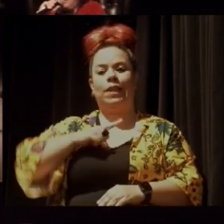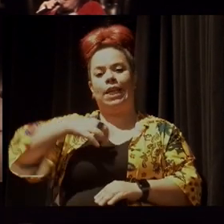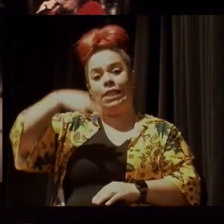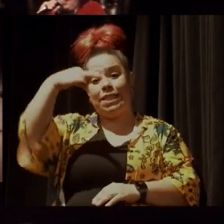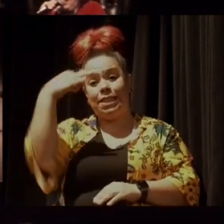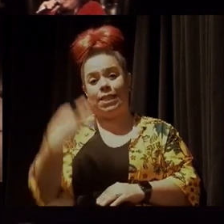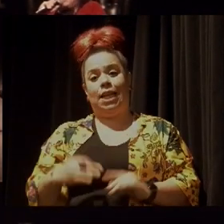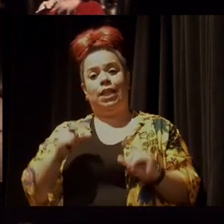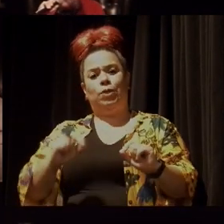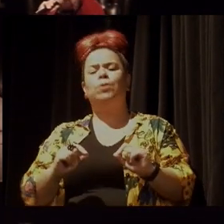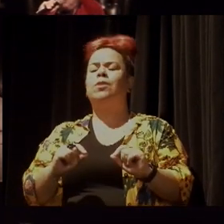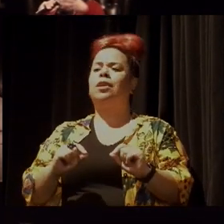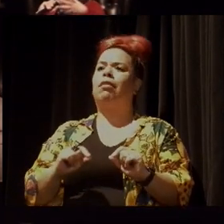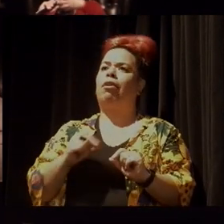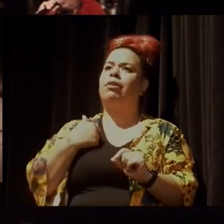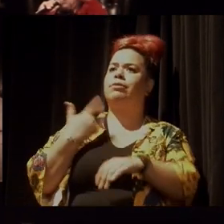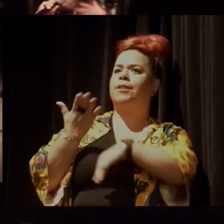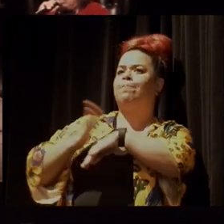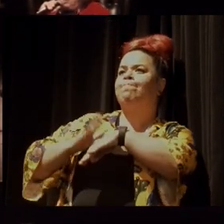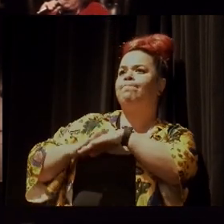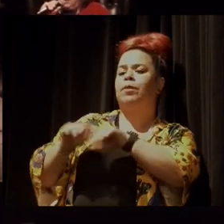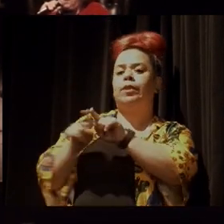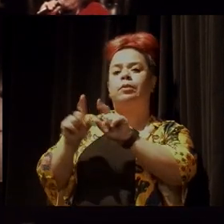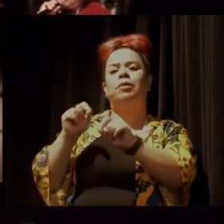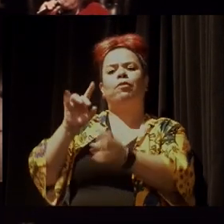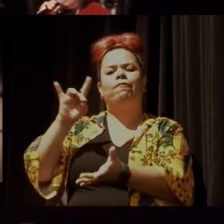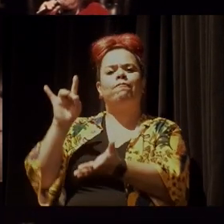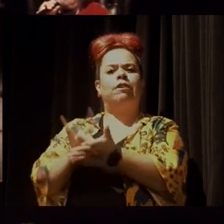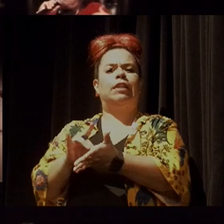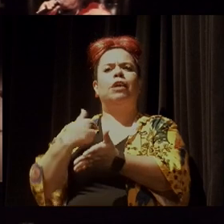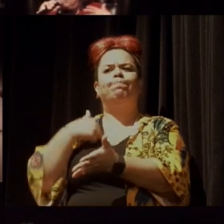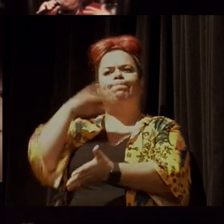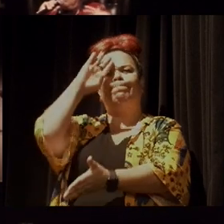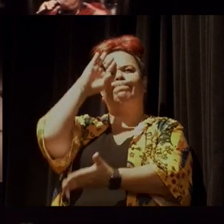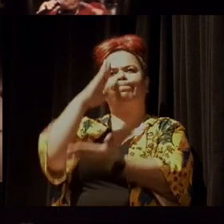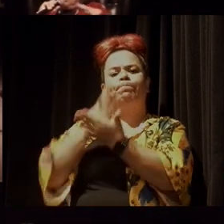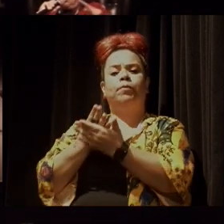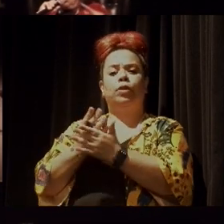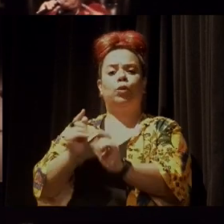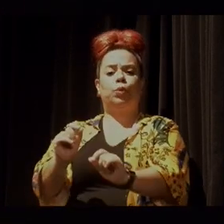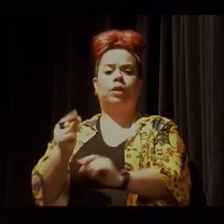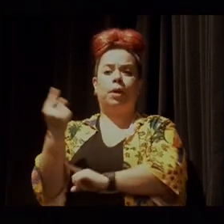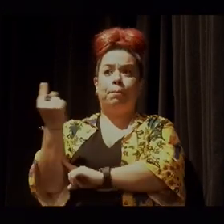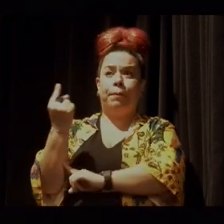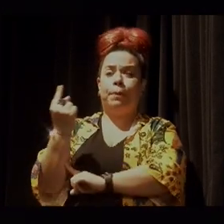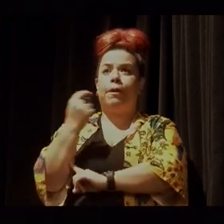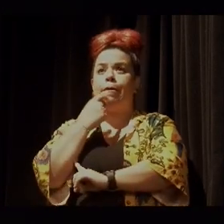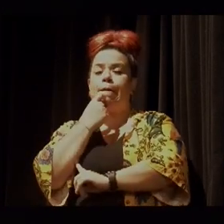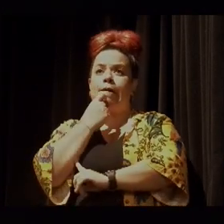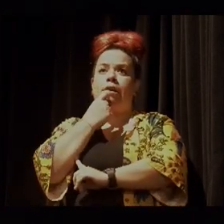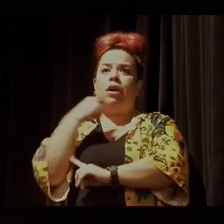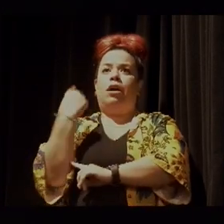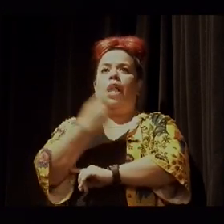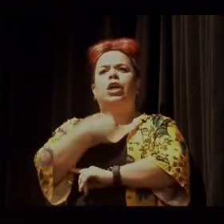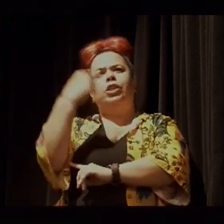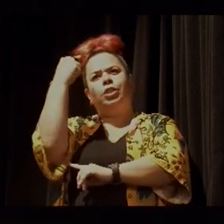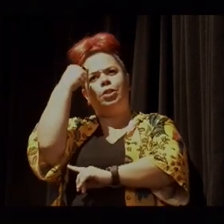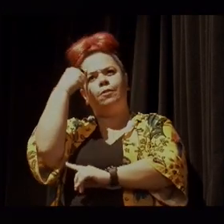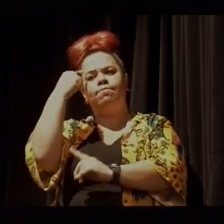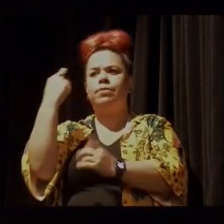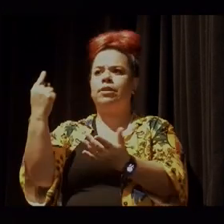essa realização de que isso é uma verdade, ela, primeiro, nos coloca numa posição de